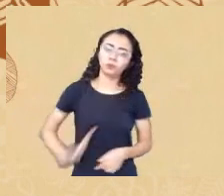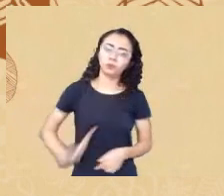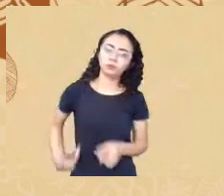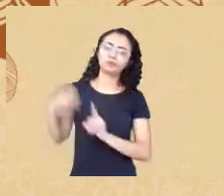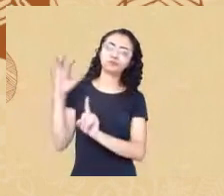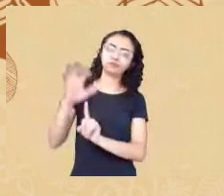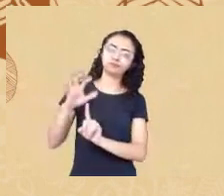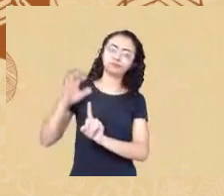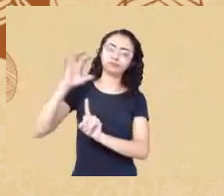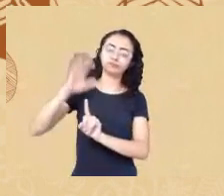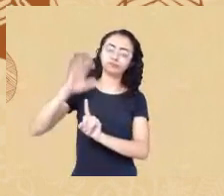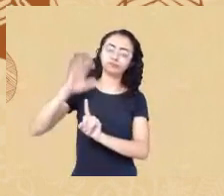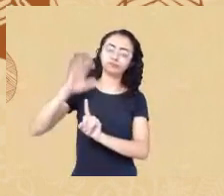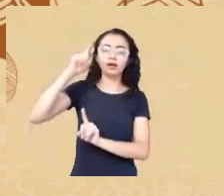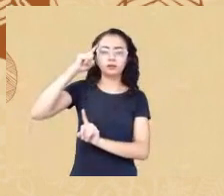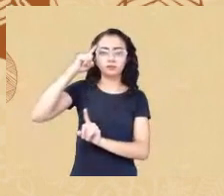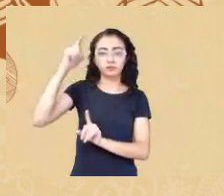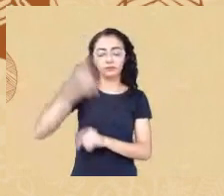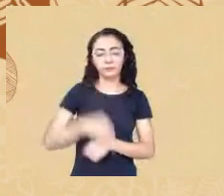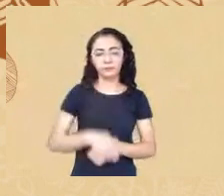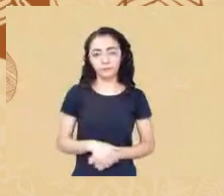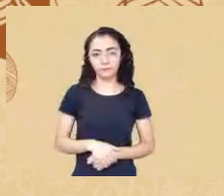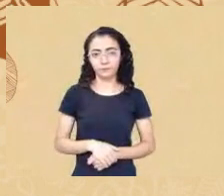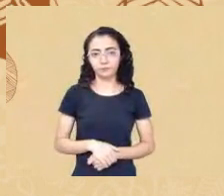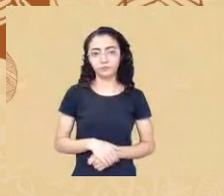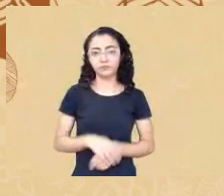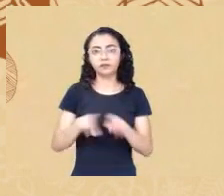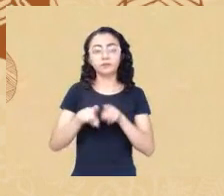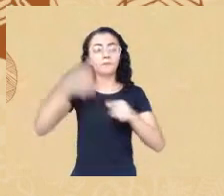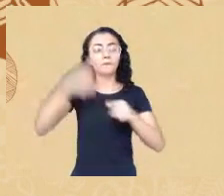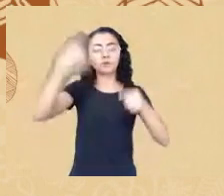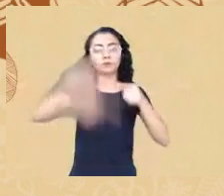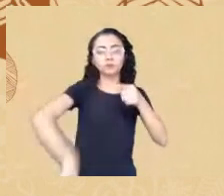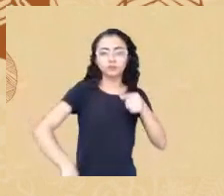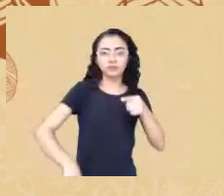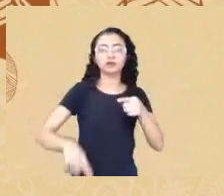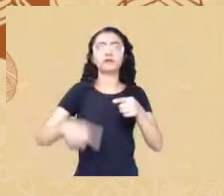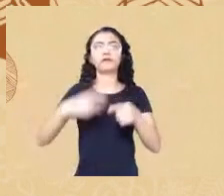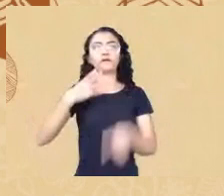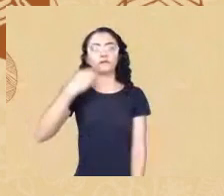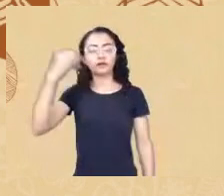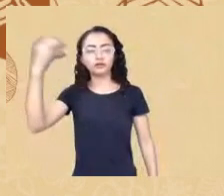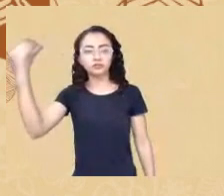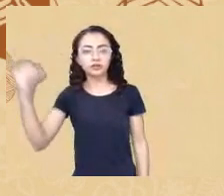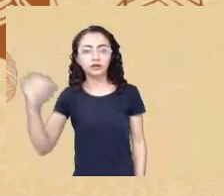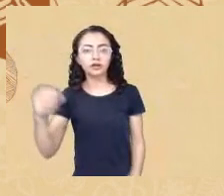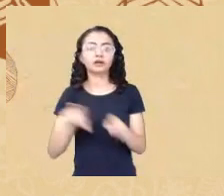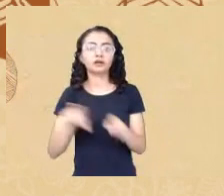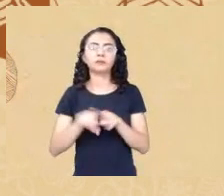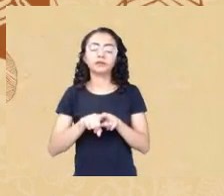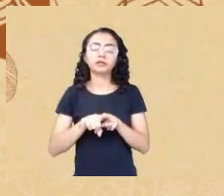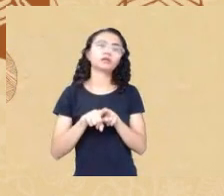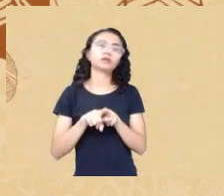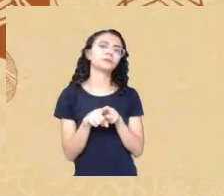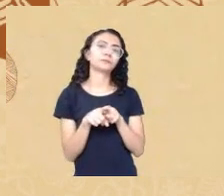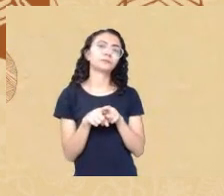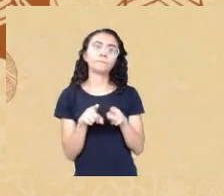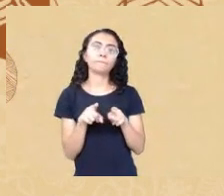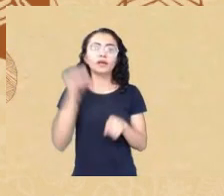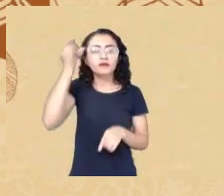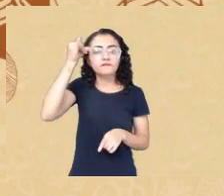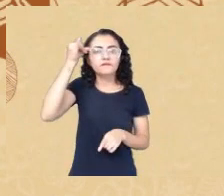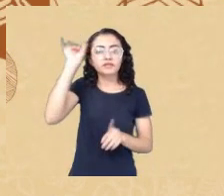esterilização forçada várias mulheres que estavam grávidas e que quando iam para ter o parto eram esterilizadas sem serem consultadas